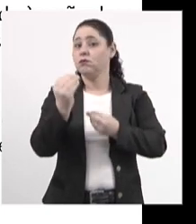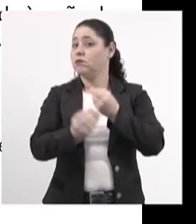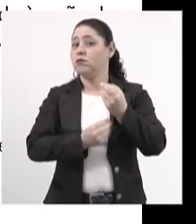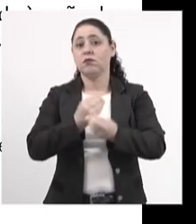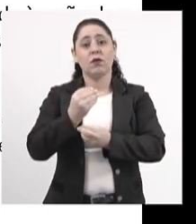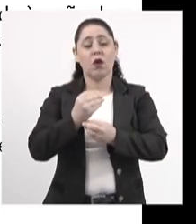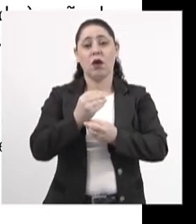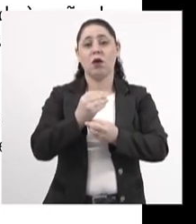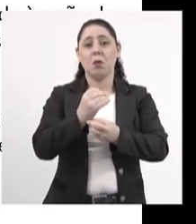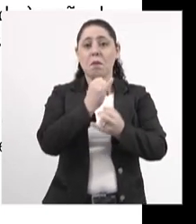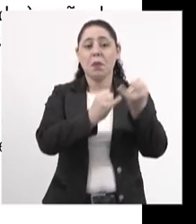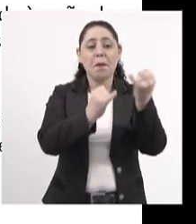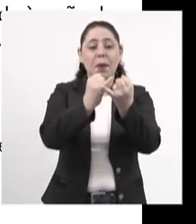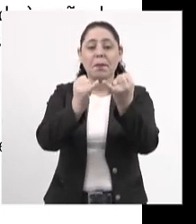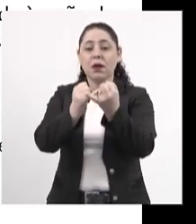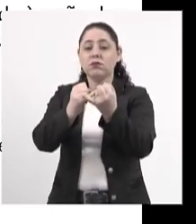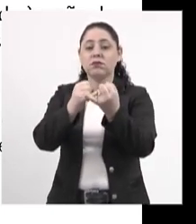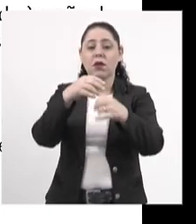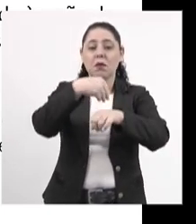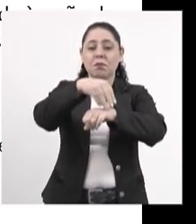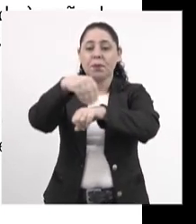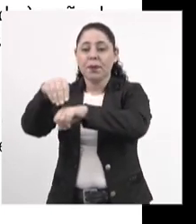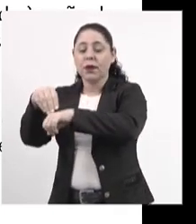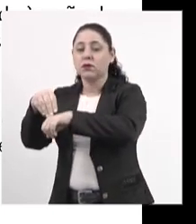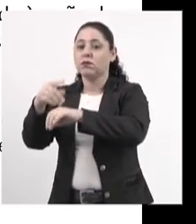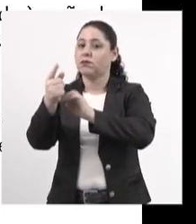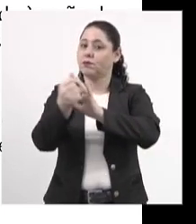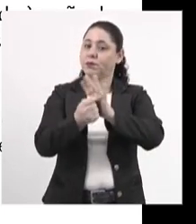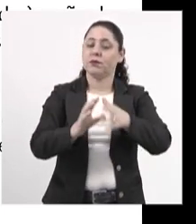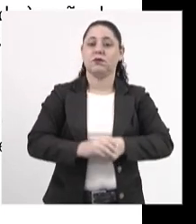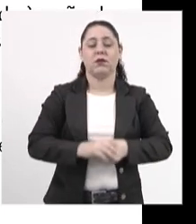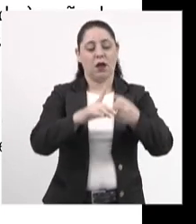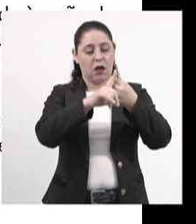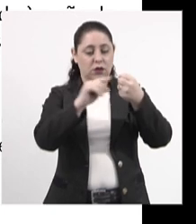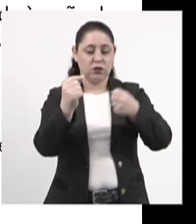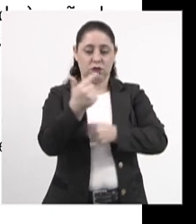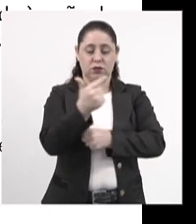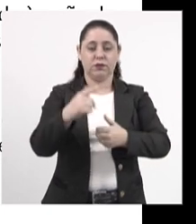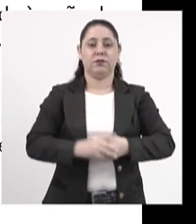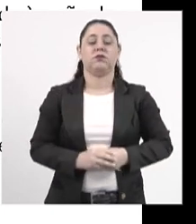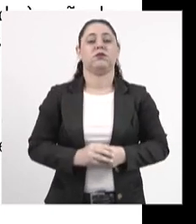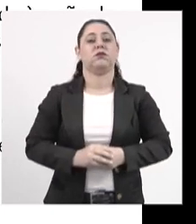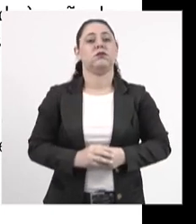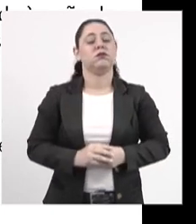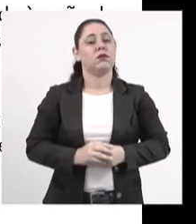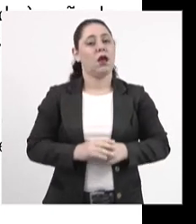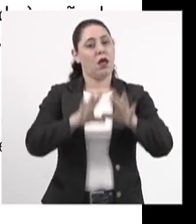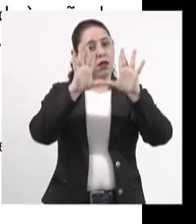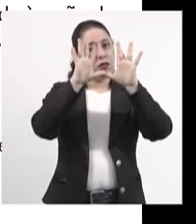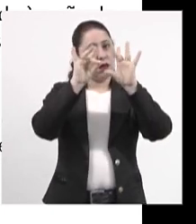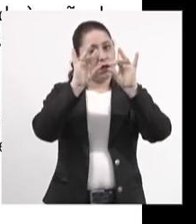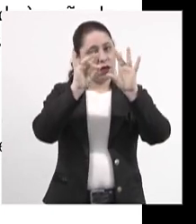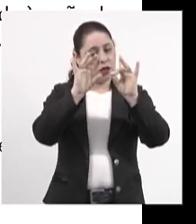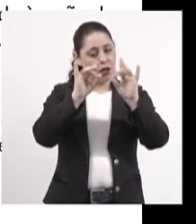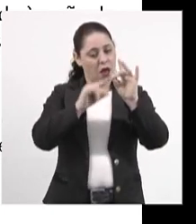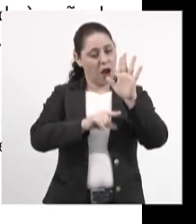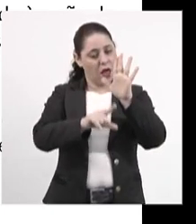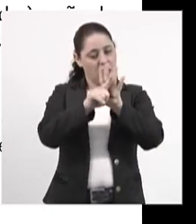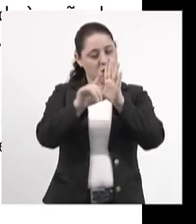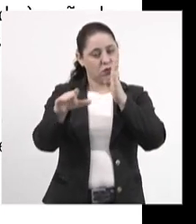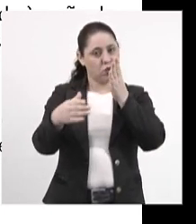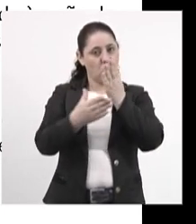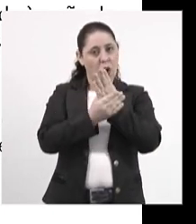ser distribuído o recurso? Bom, aí ele diz, parágrafo segundo. Na forma estabelecida em lei complementar,